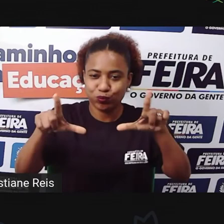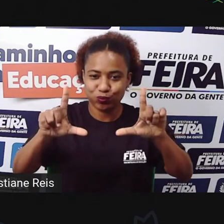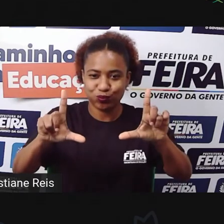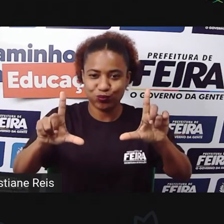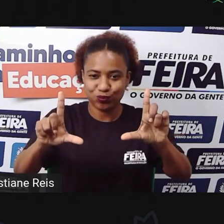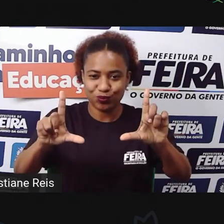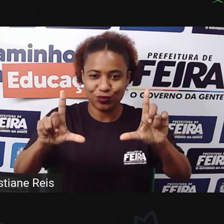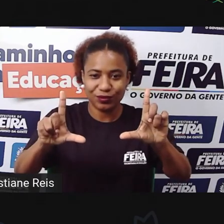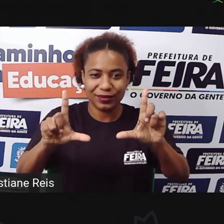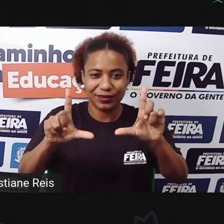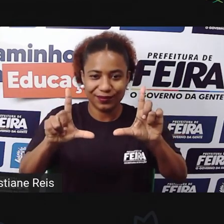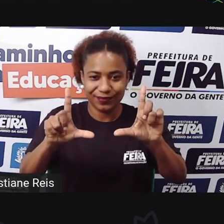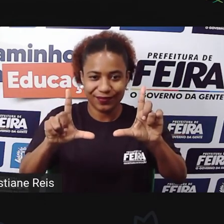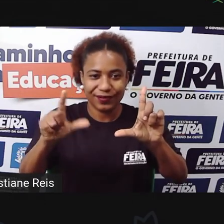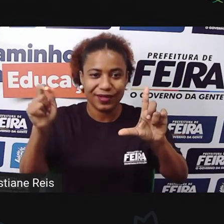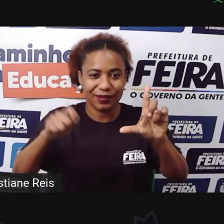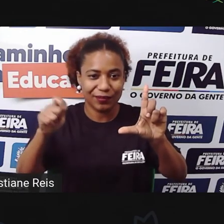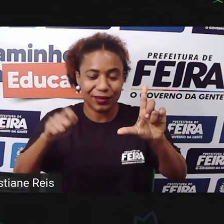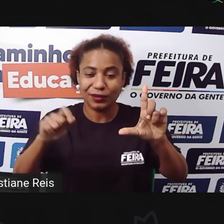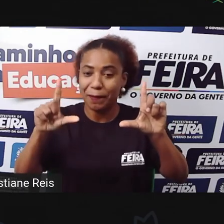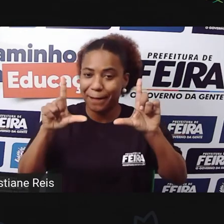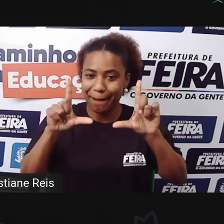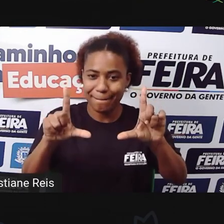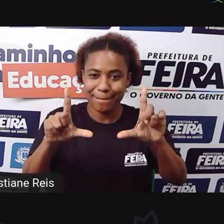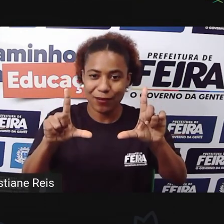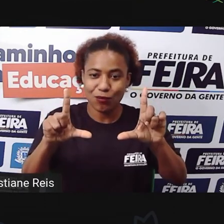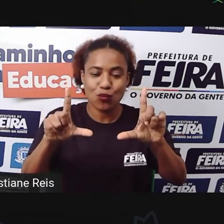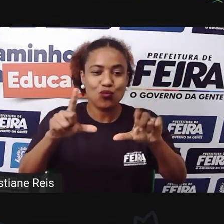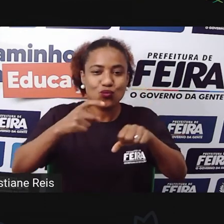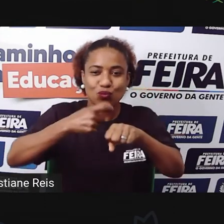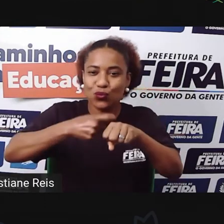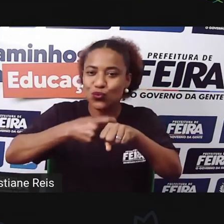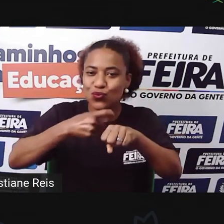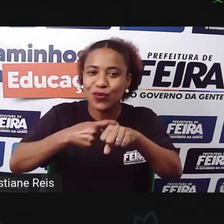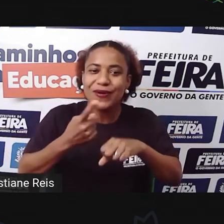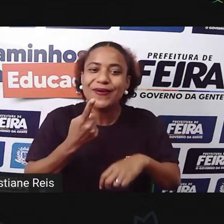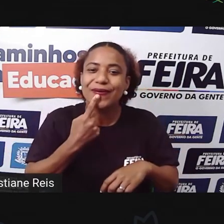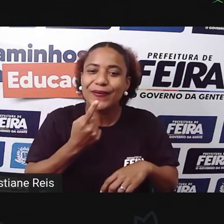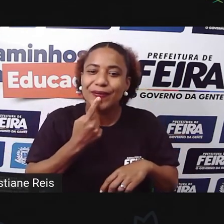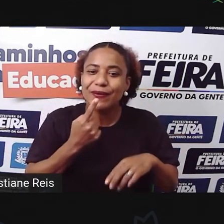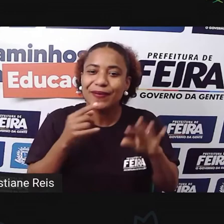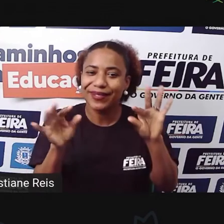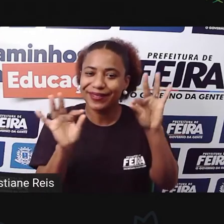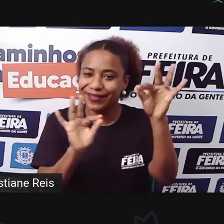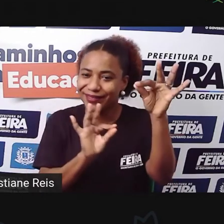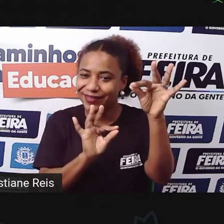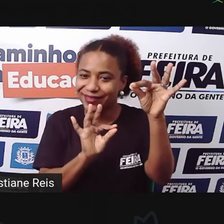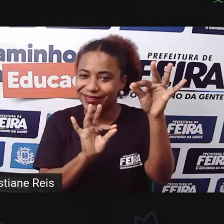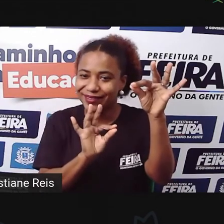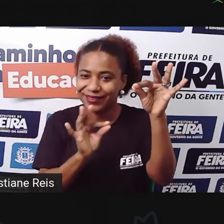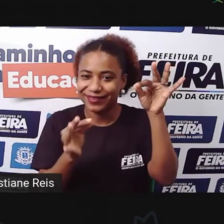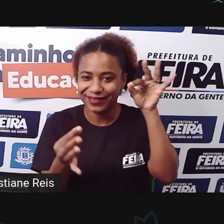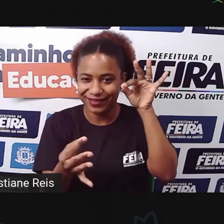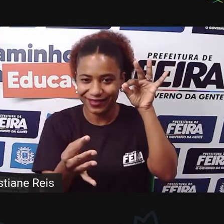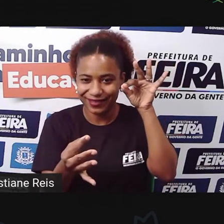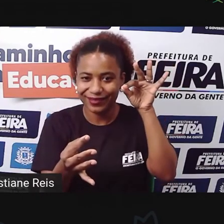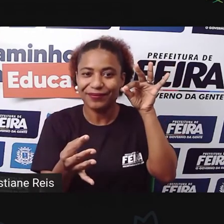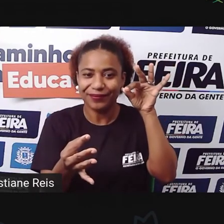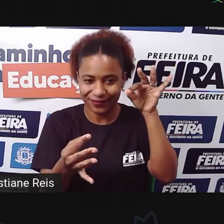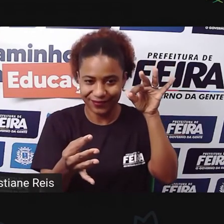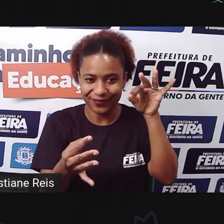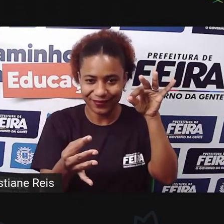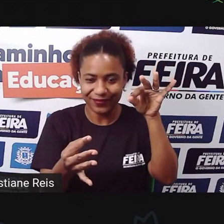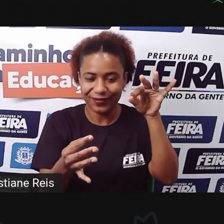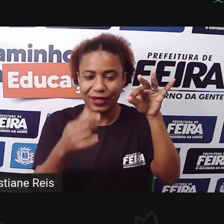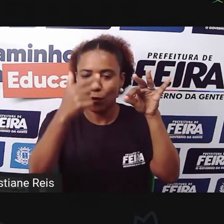Aí você pode usar ou um papel cartão vermelho, ó, que tem essa parte aqui vermelha, e a parte de, o verso, né?